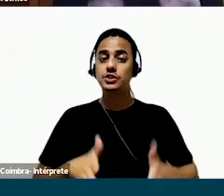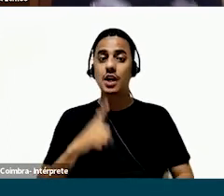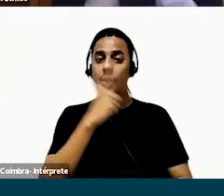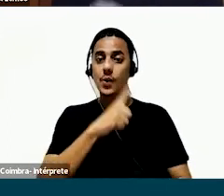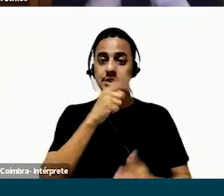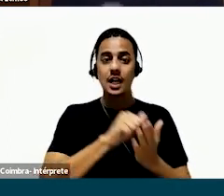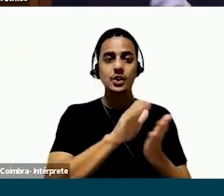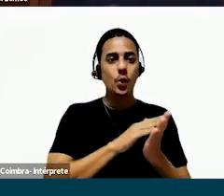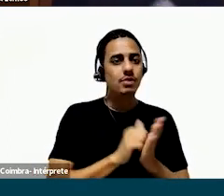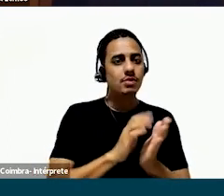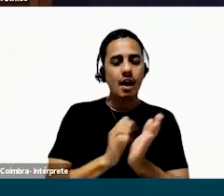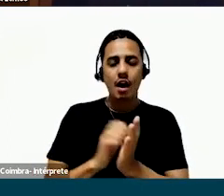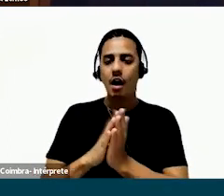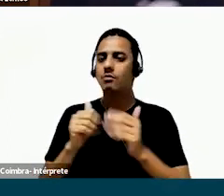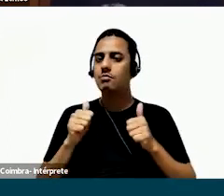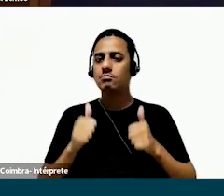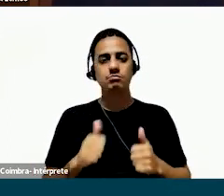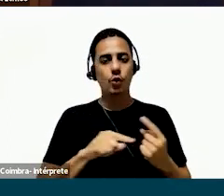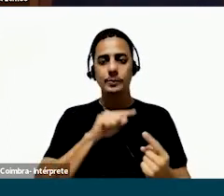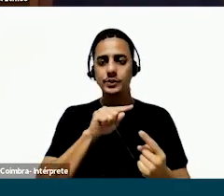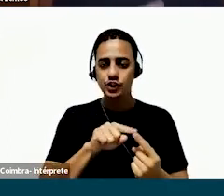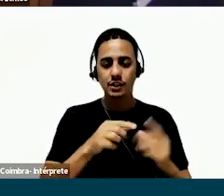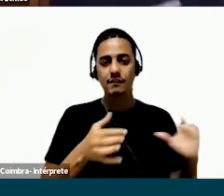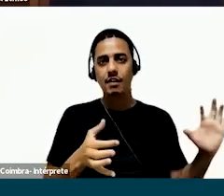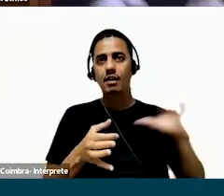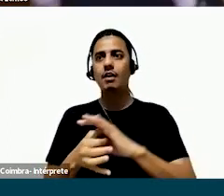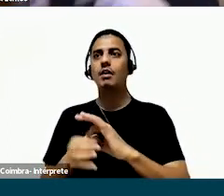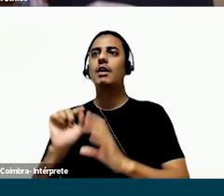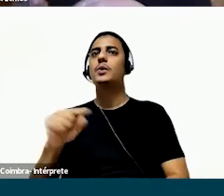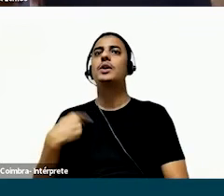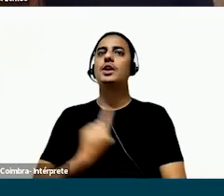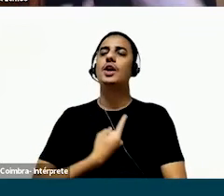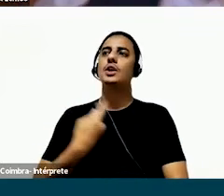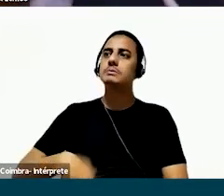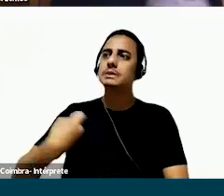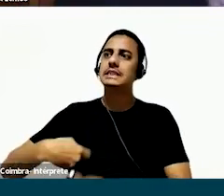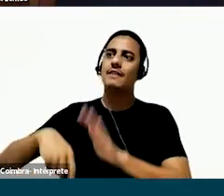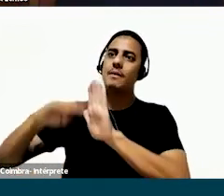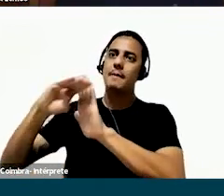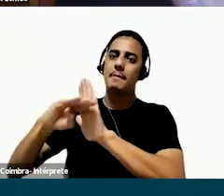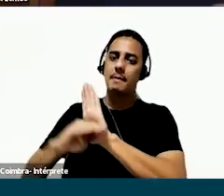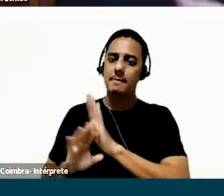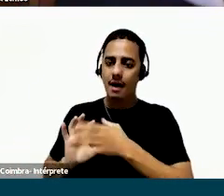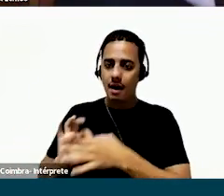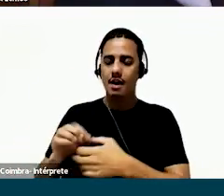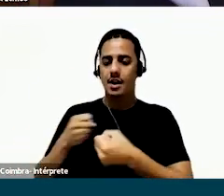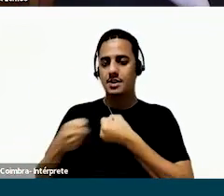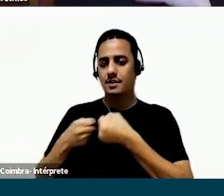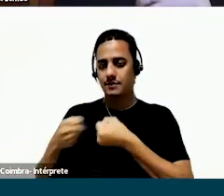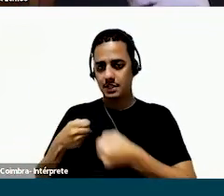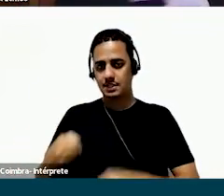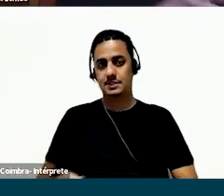permitiu que o time começasse a fazer já anotações de maneira muito objetiva e já ligado aos pontos que a gente precisava captar durante as